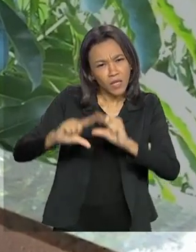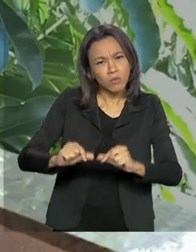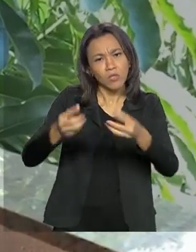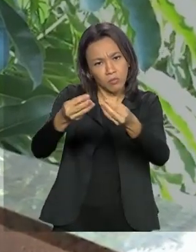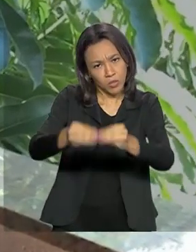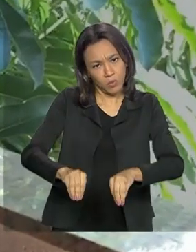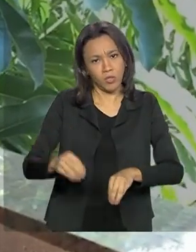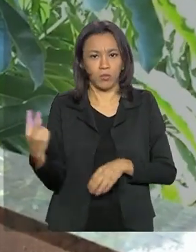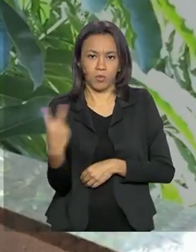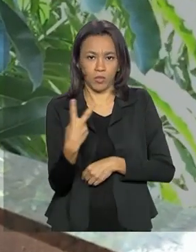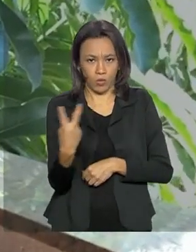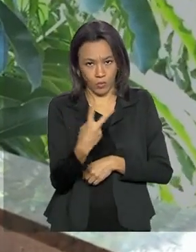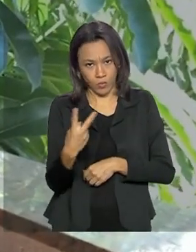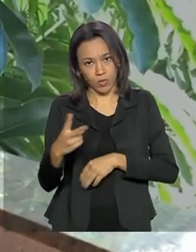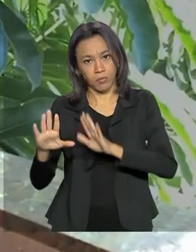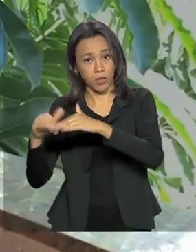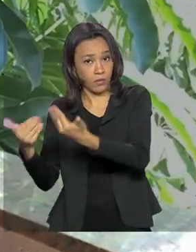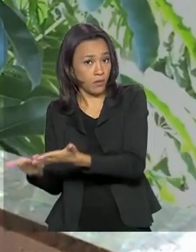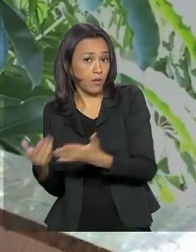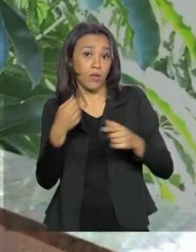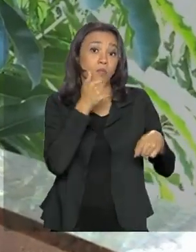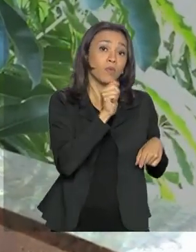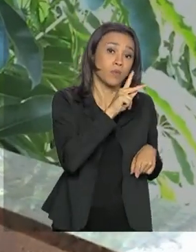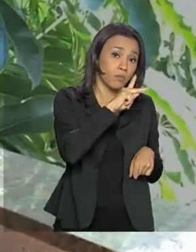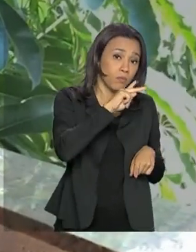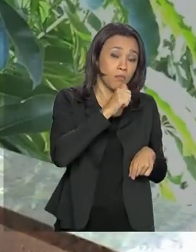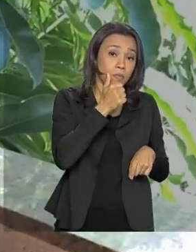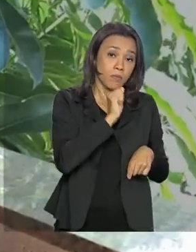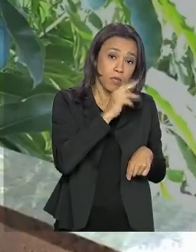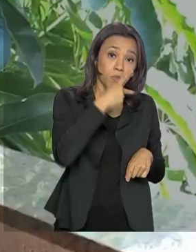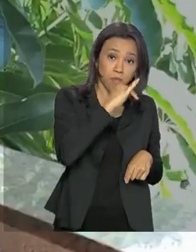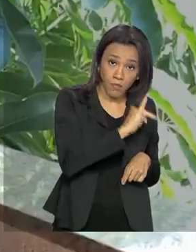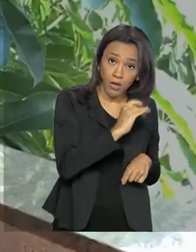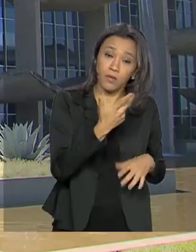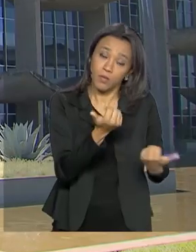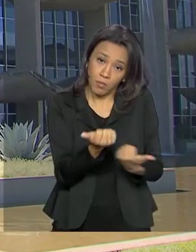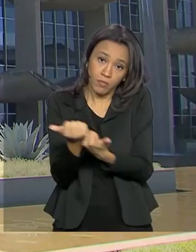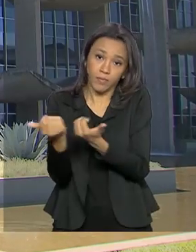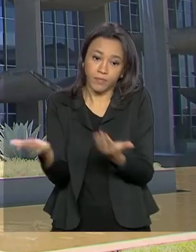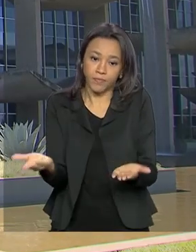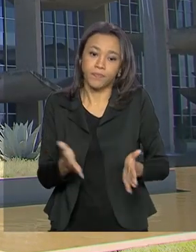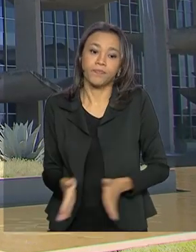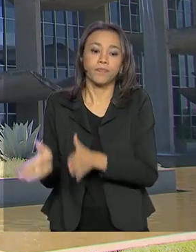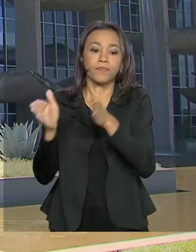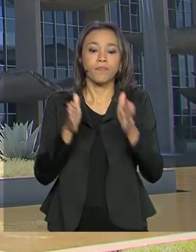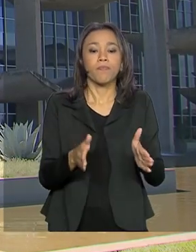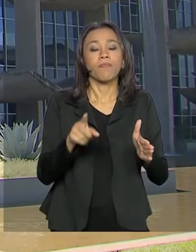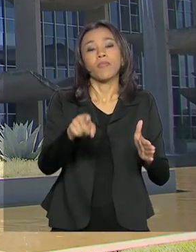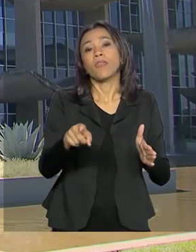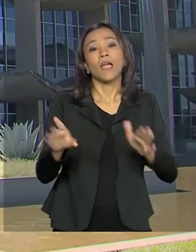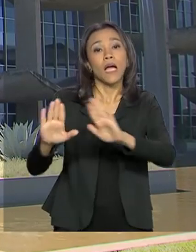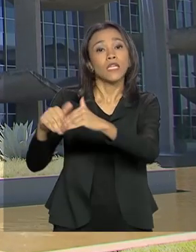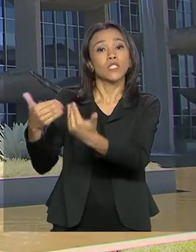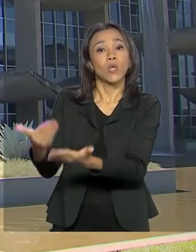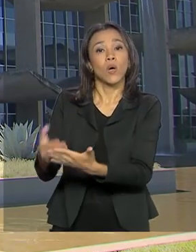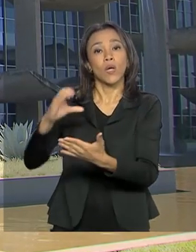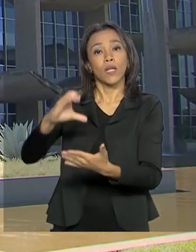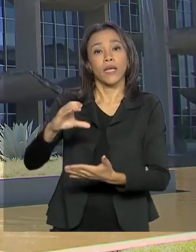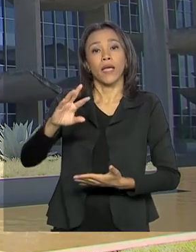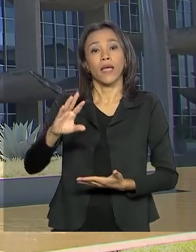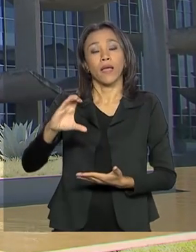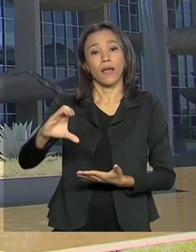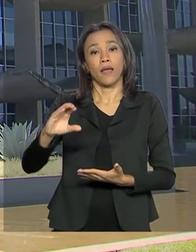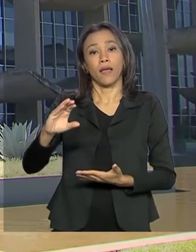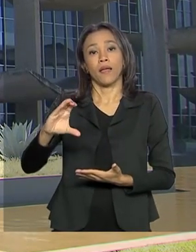para os dois lados e dar um fôlego maior a esse setor econômico. A creche de Bernardo está seguindo a orientação